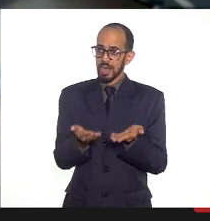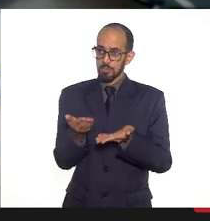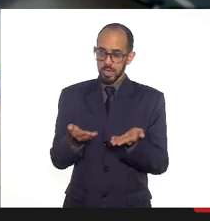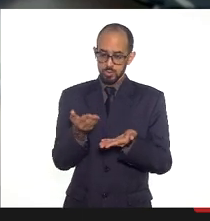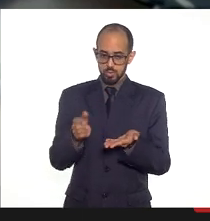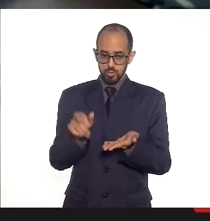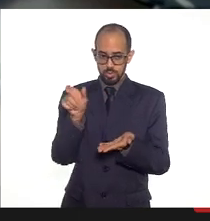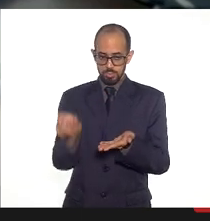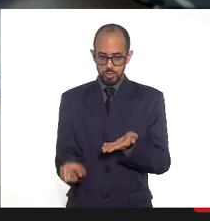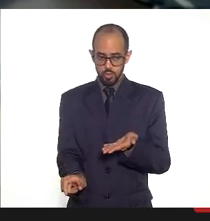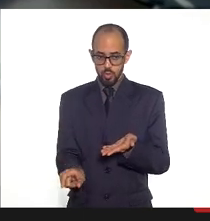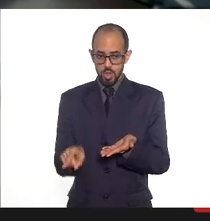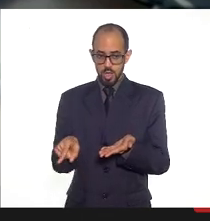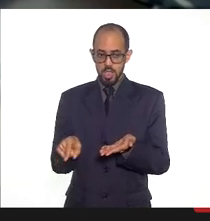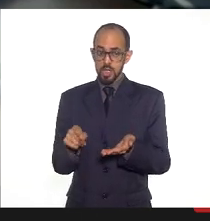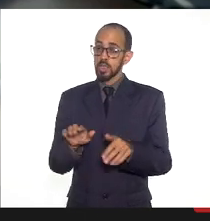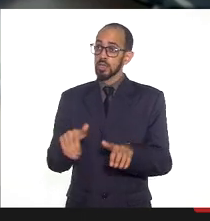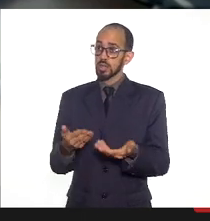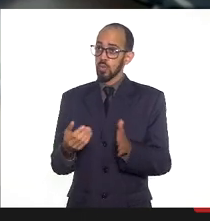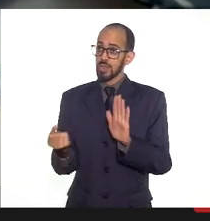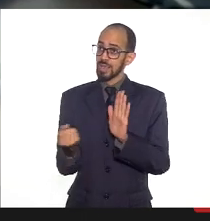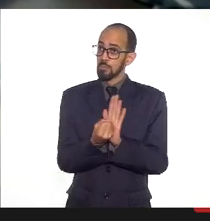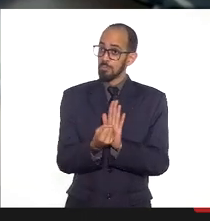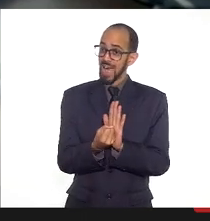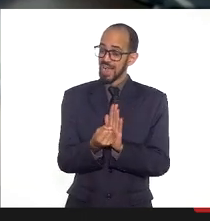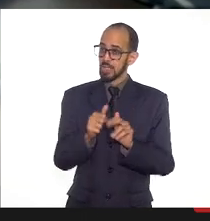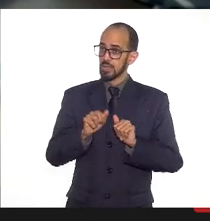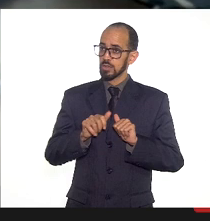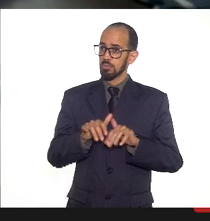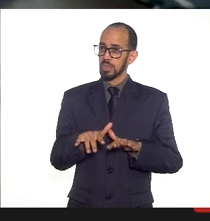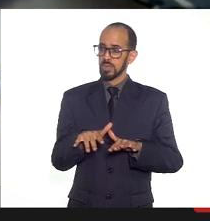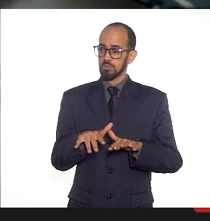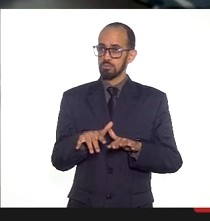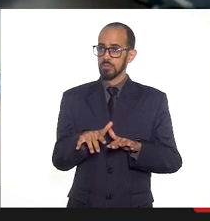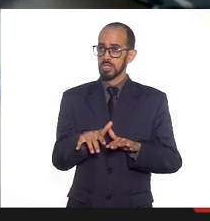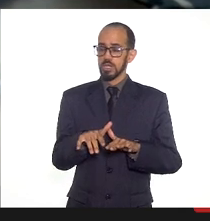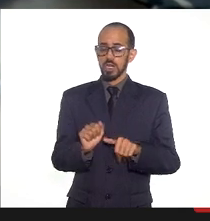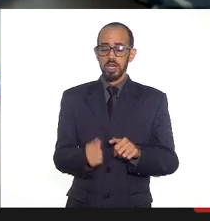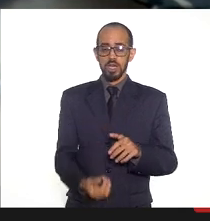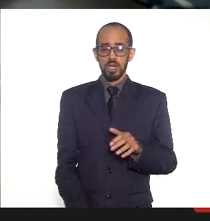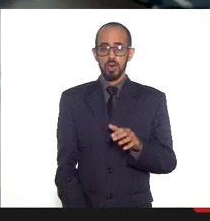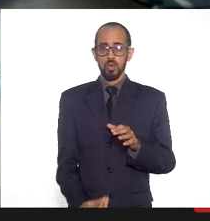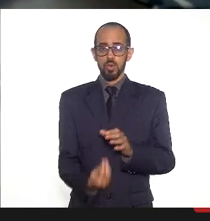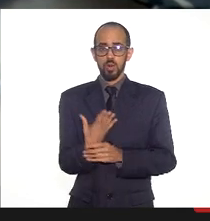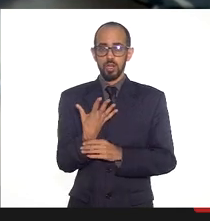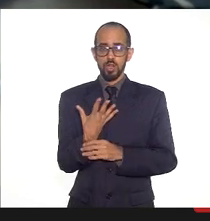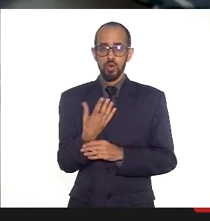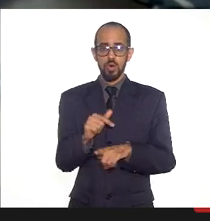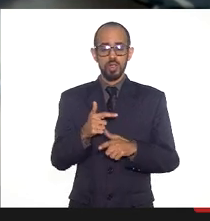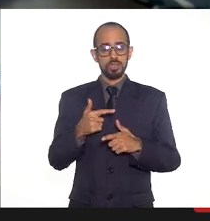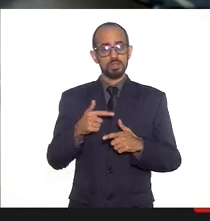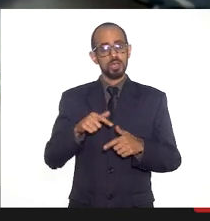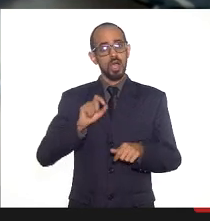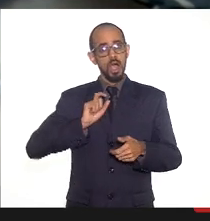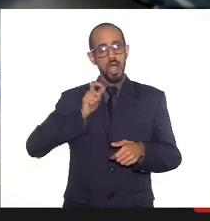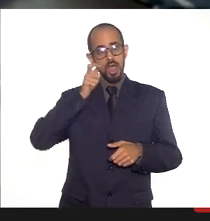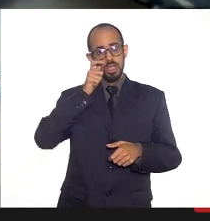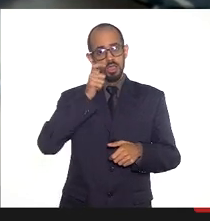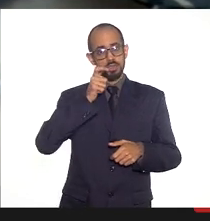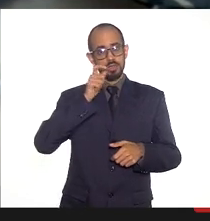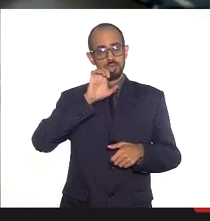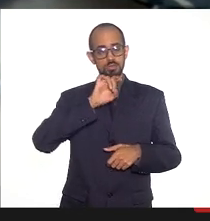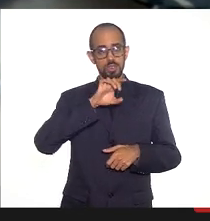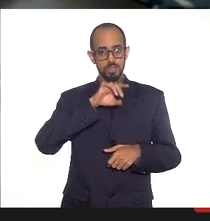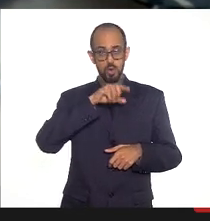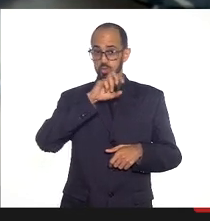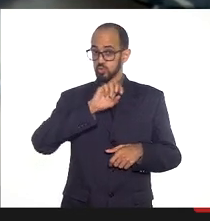o impacto da pandemia se deu fortemente sobre a atenção especializada, não só sobre a